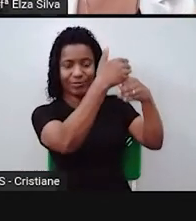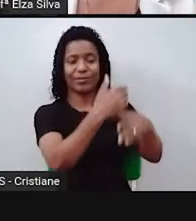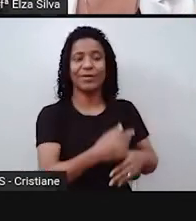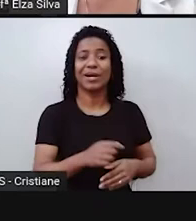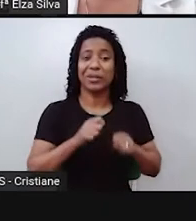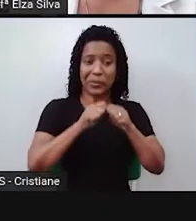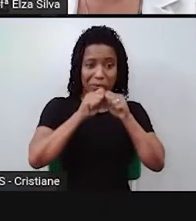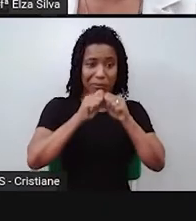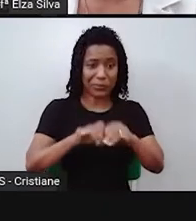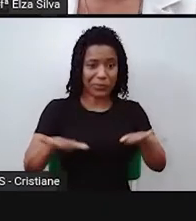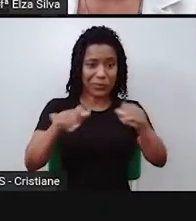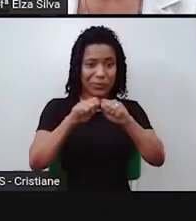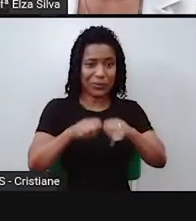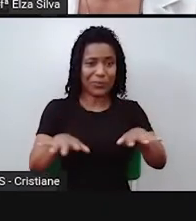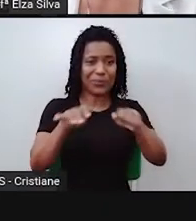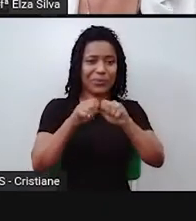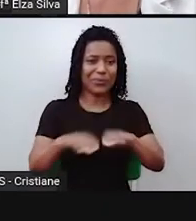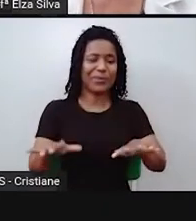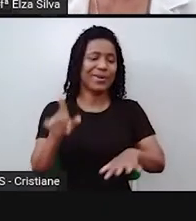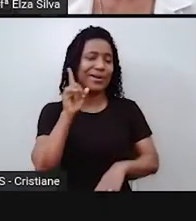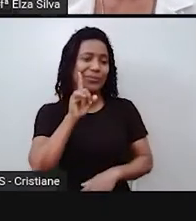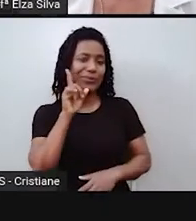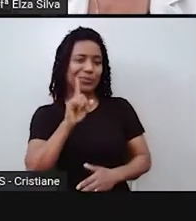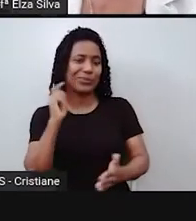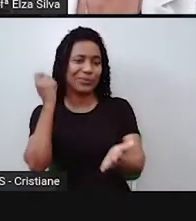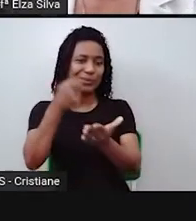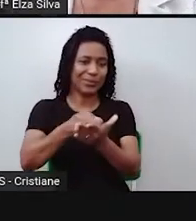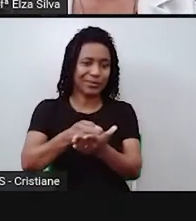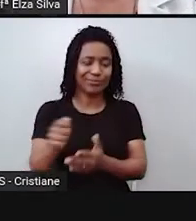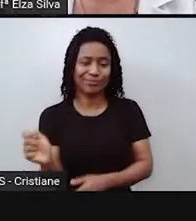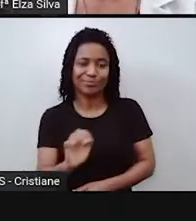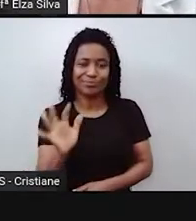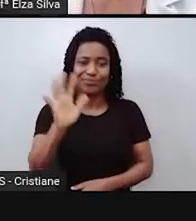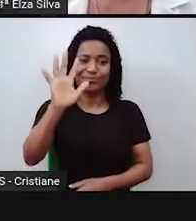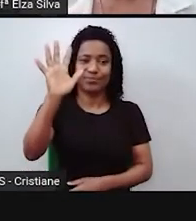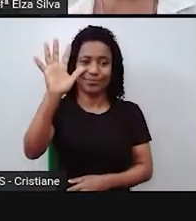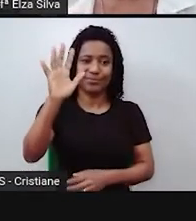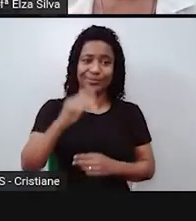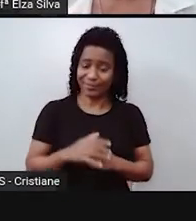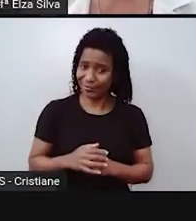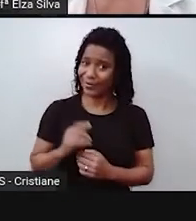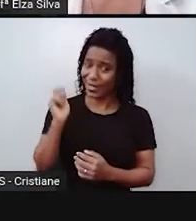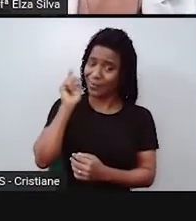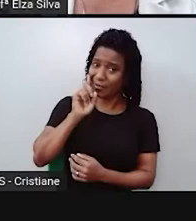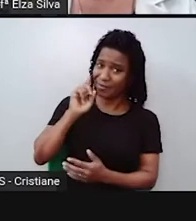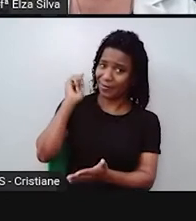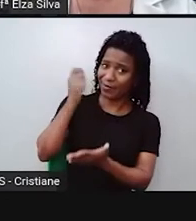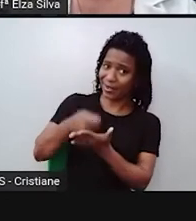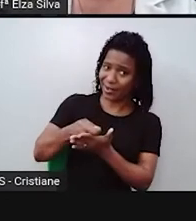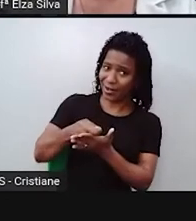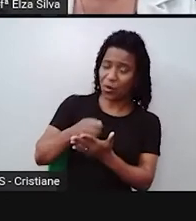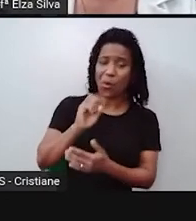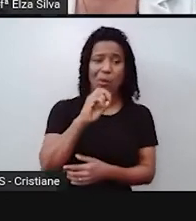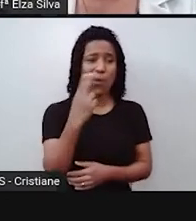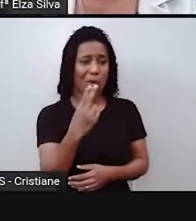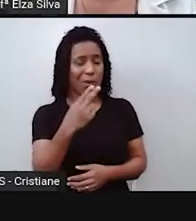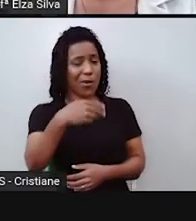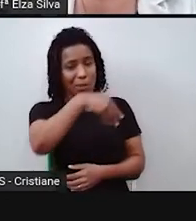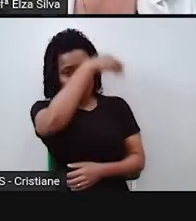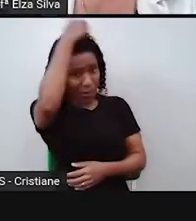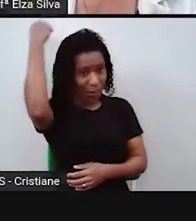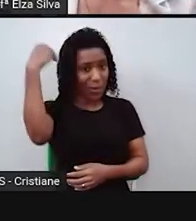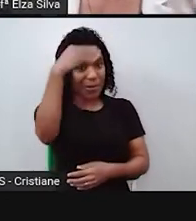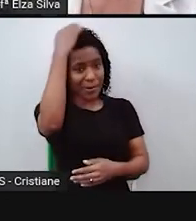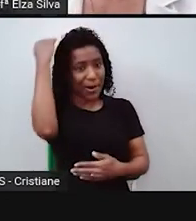desnecessária para o governo. Segundo, quem vai pagar a conta? São os americanos ou o povo mexicano?